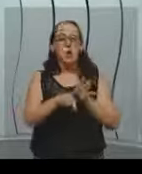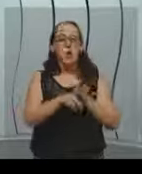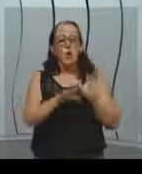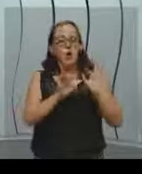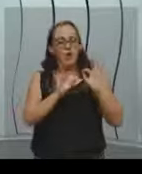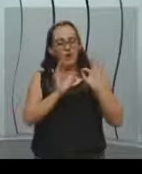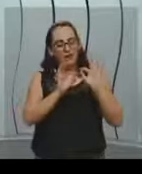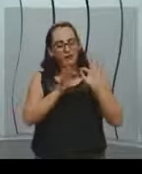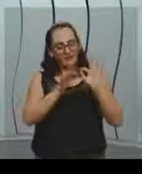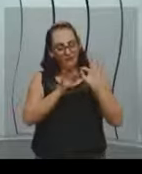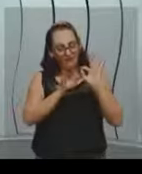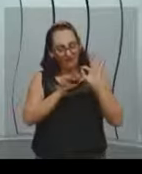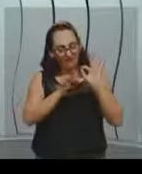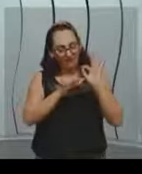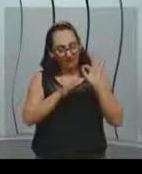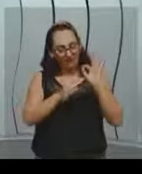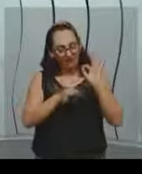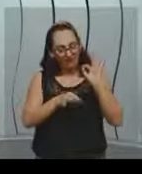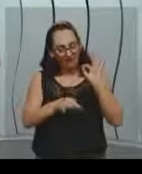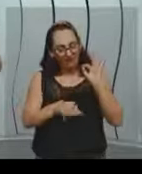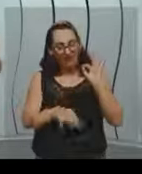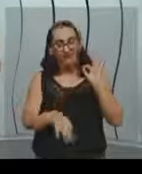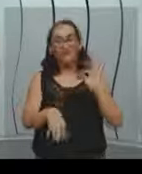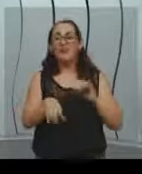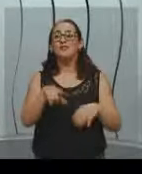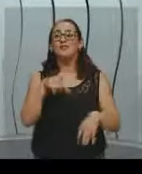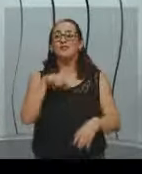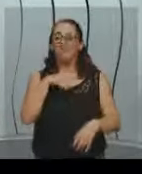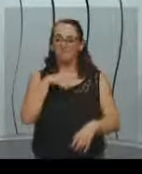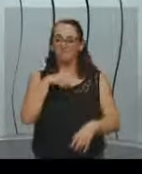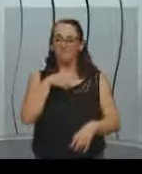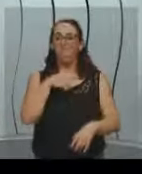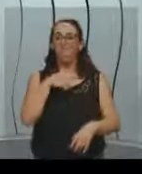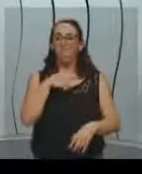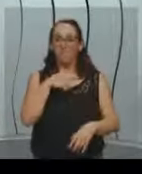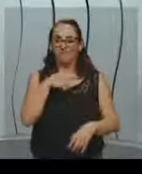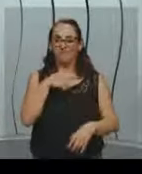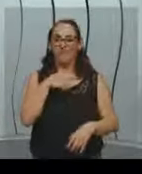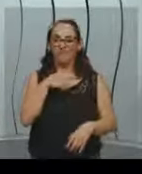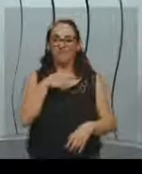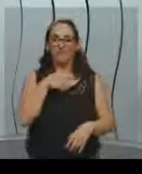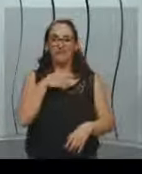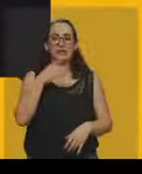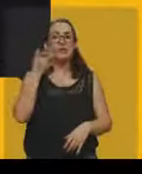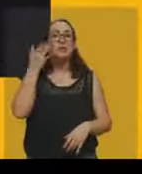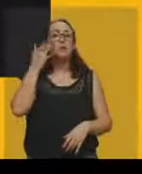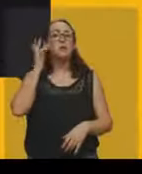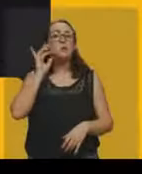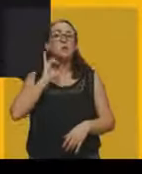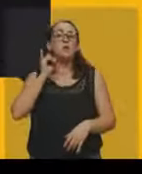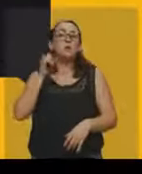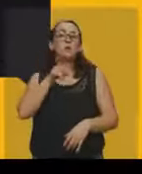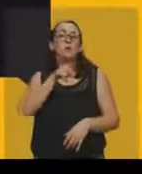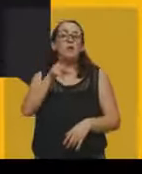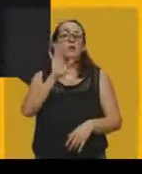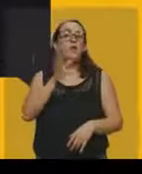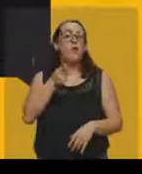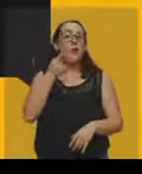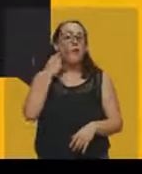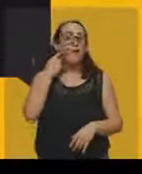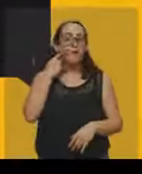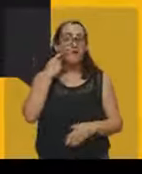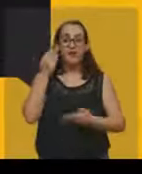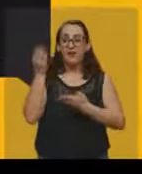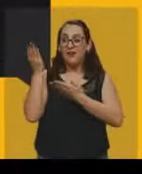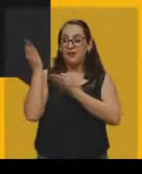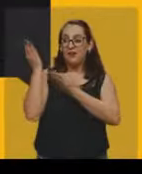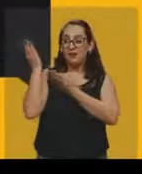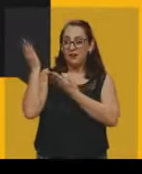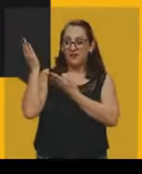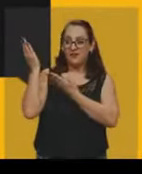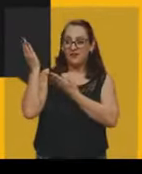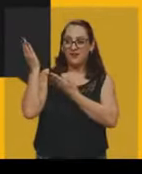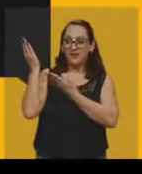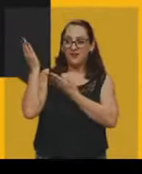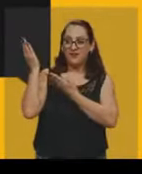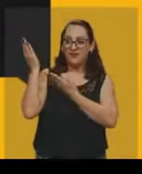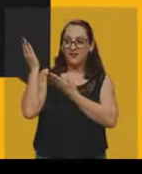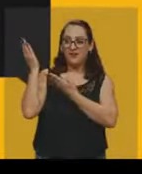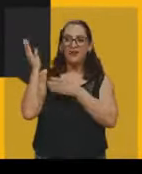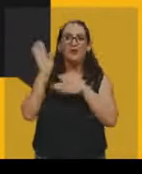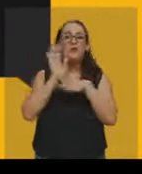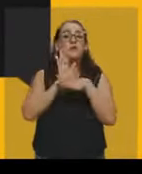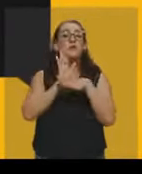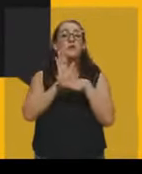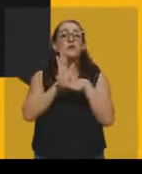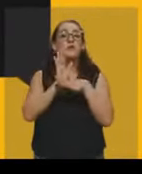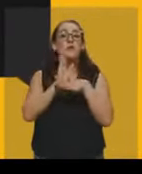detalhado, certo? Não sei se vocês já assistiram Love in Vicente, o legado de Van Gogh, é o primeiro